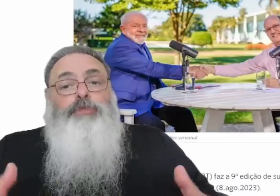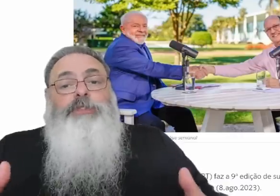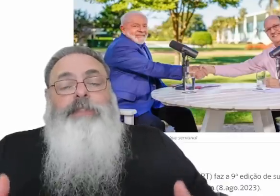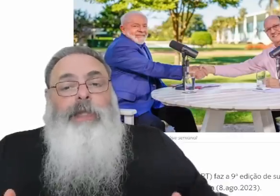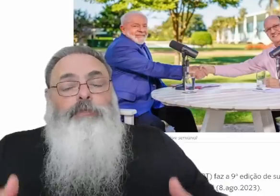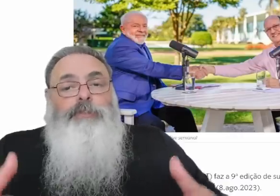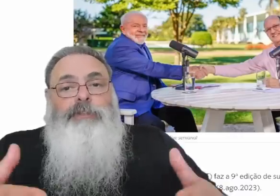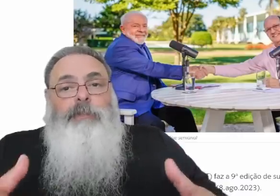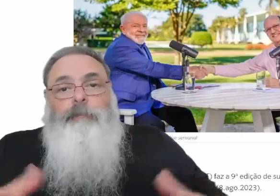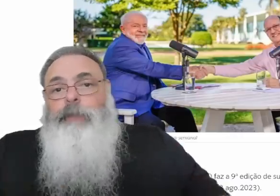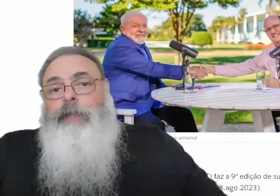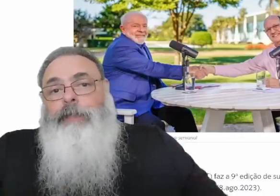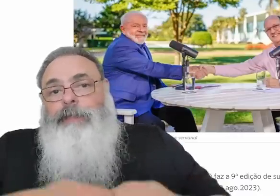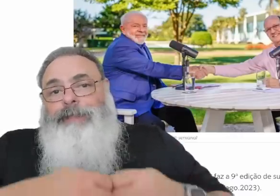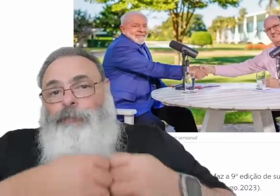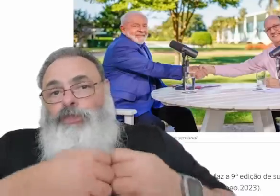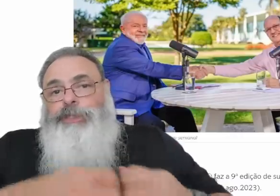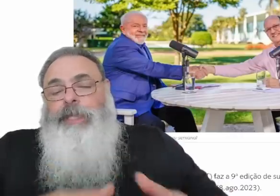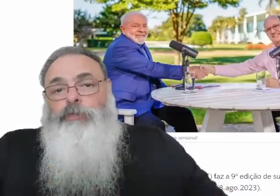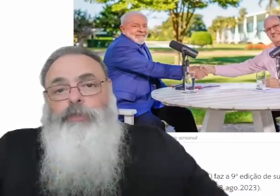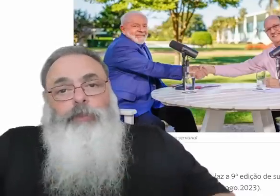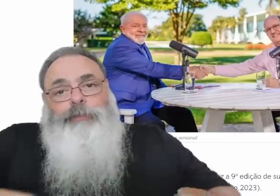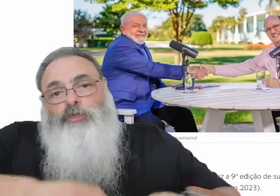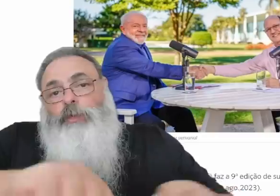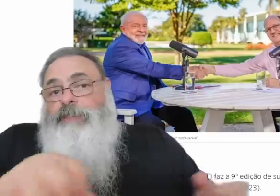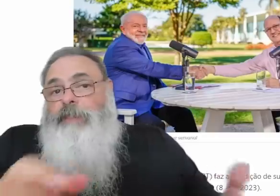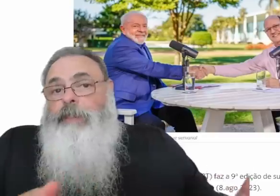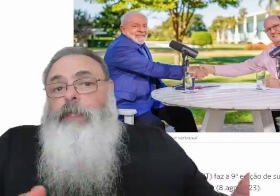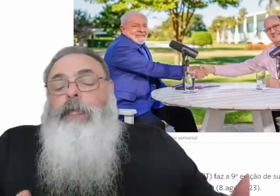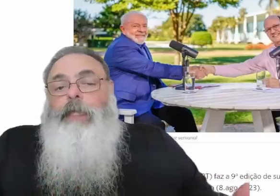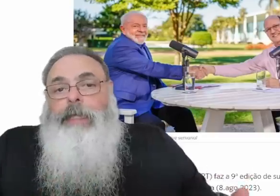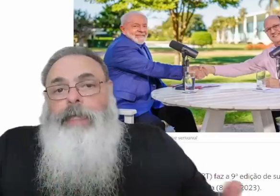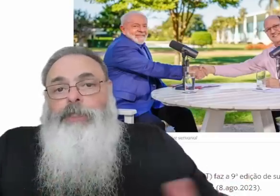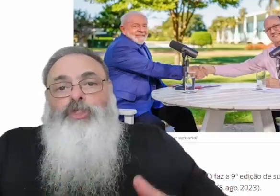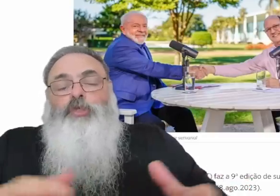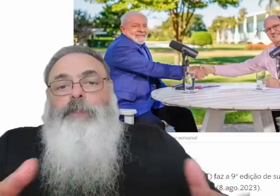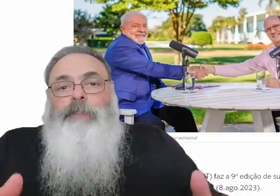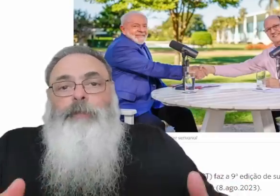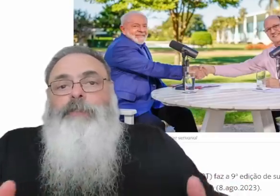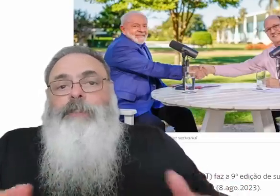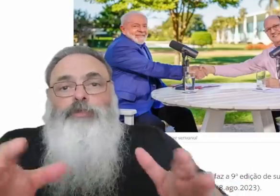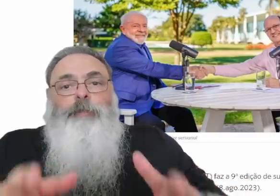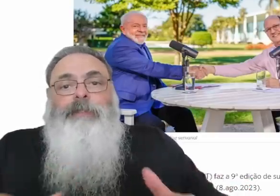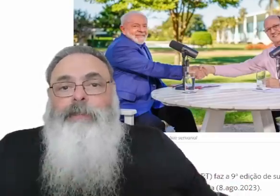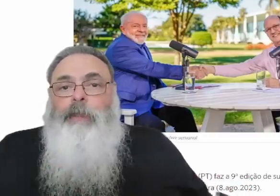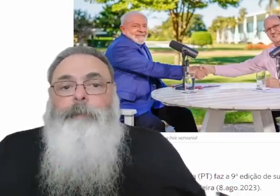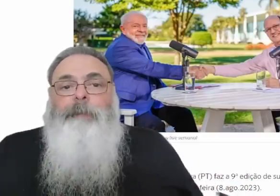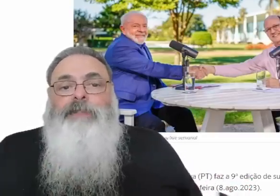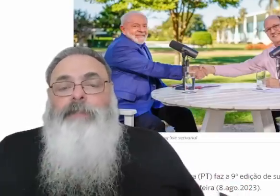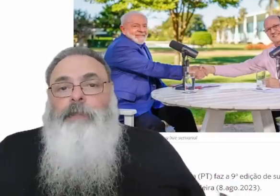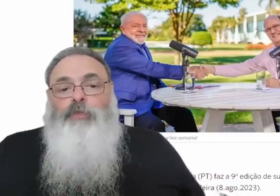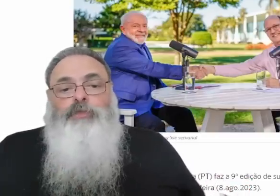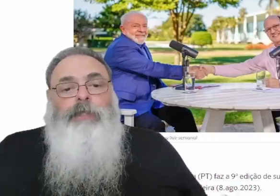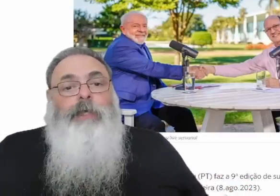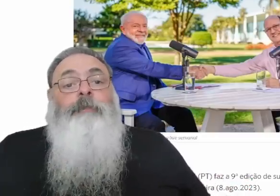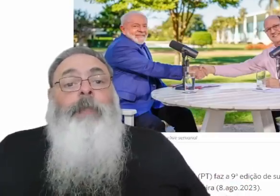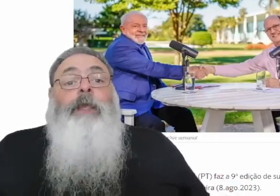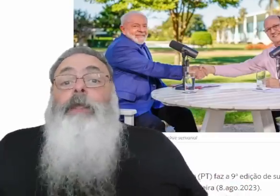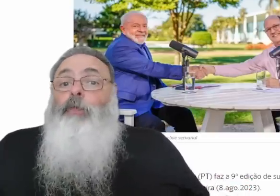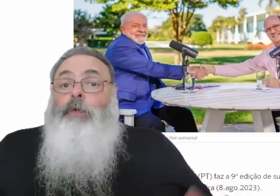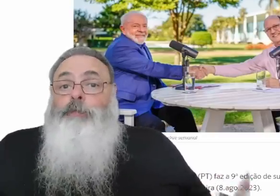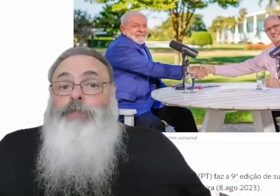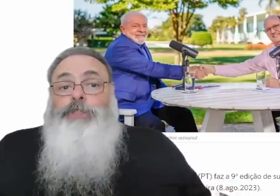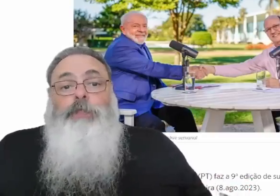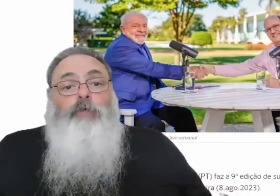a gente vê o judiciário dando um jeito de distorcer lei, distorcer processo para tentar perseguir Bolsonaro.